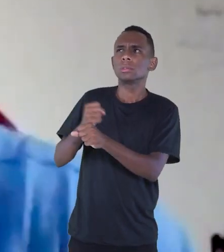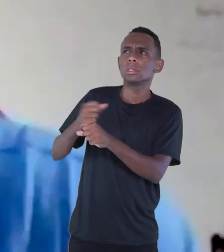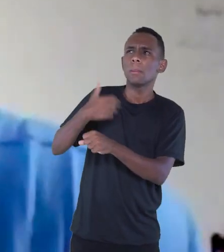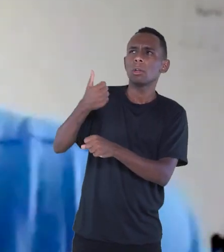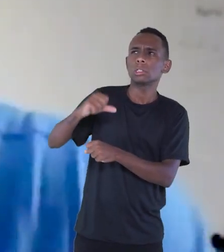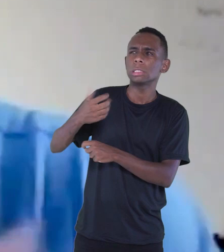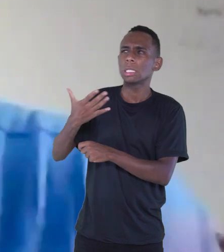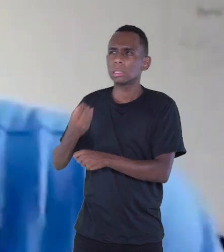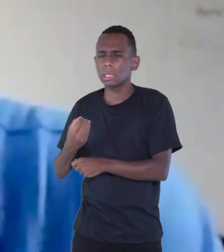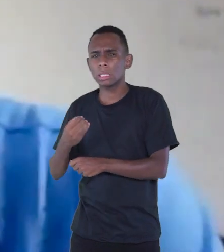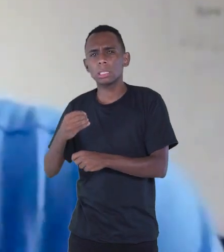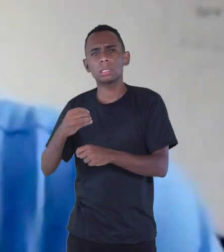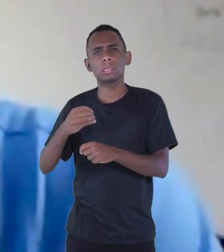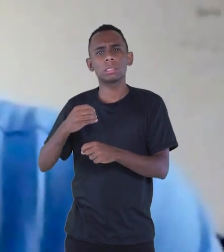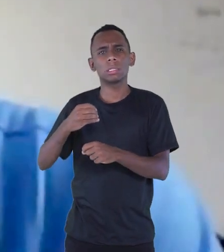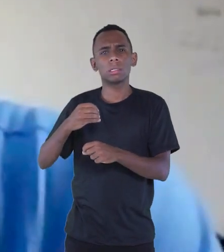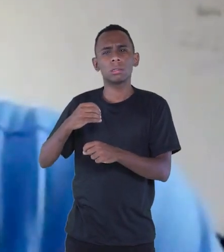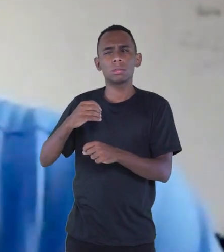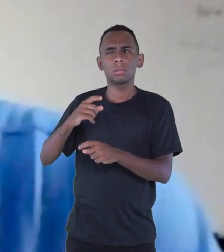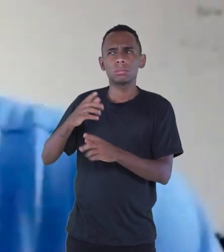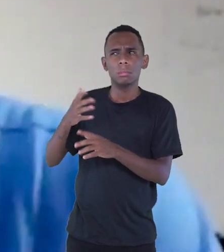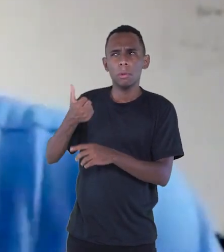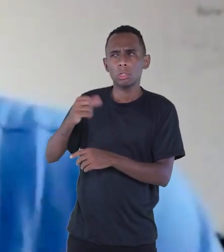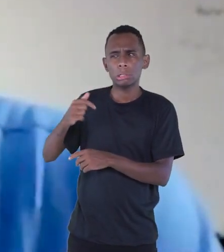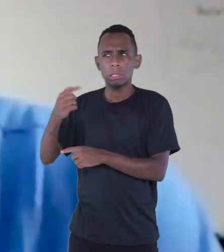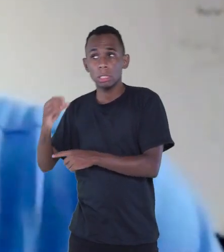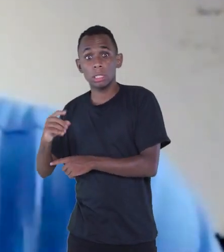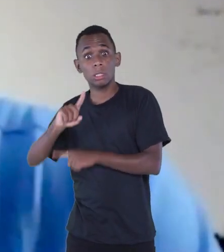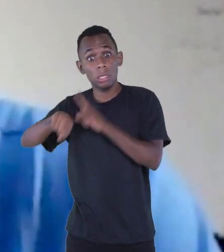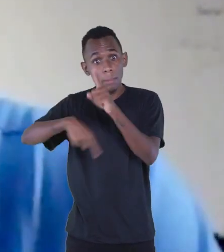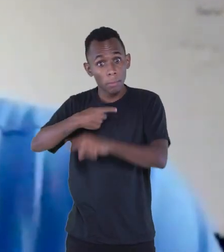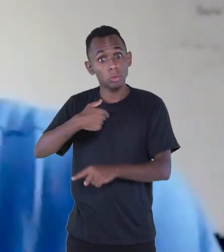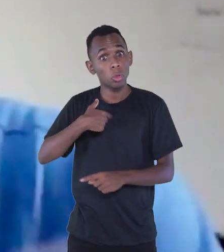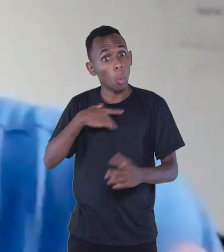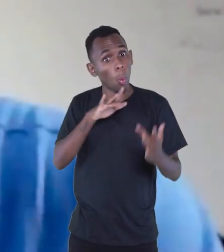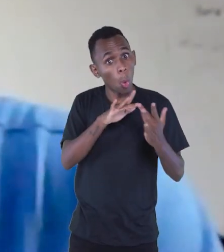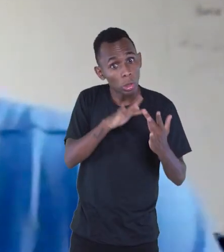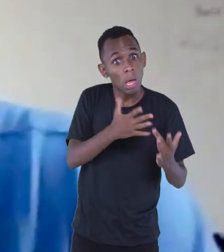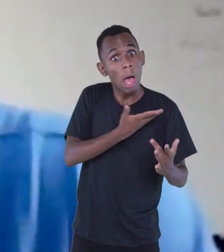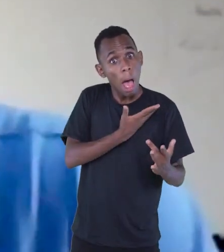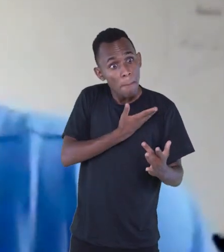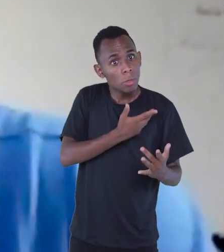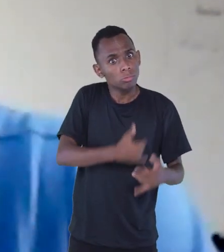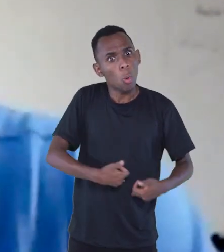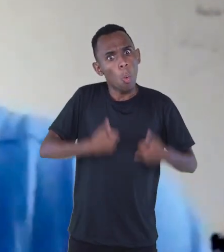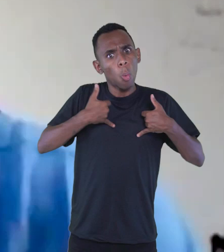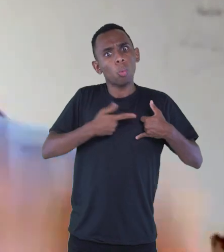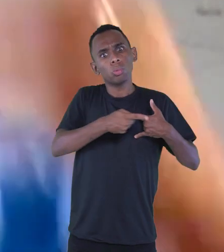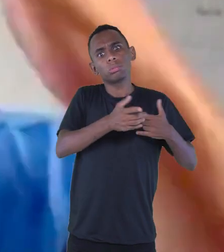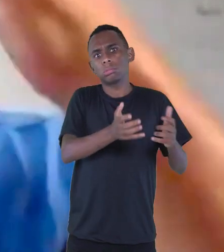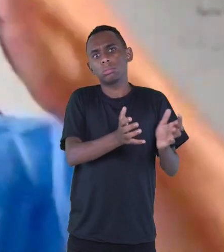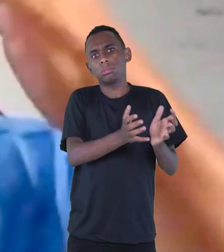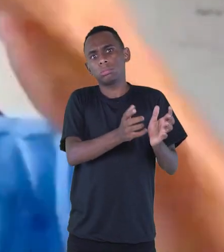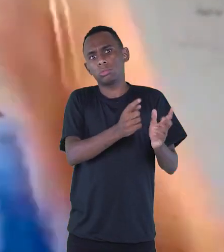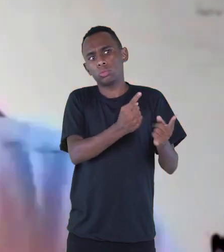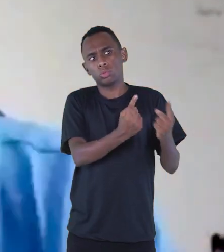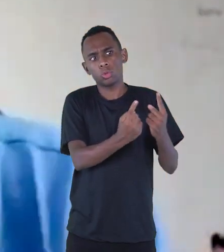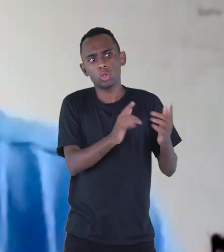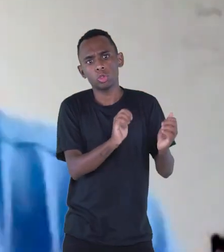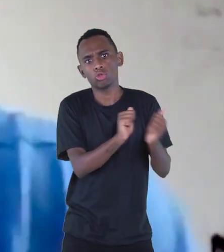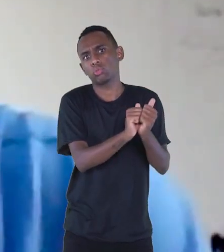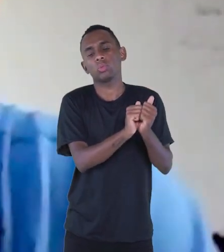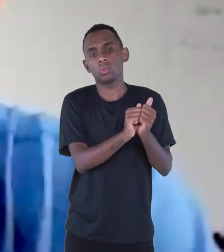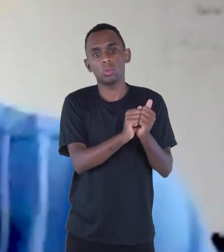e dos anos 70. Depois eu me tornei amigo desses caras todos, eu ficava honrado de ficar perto deles ali.